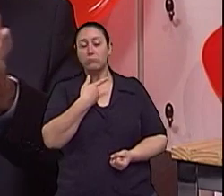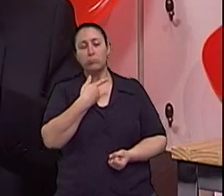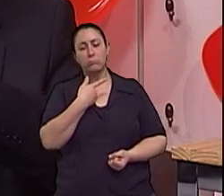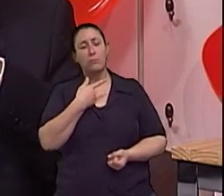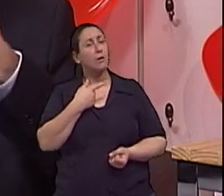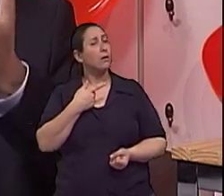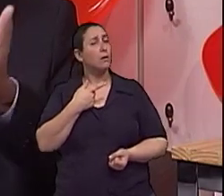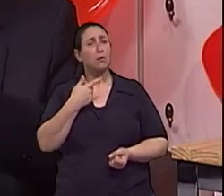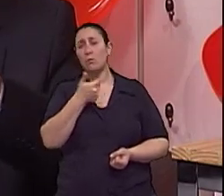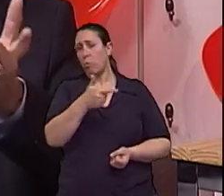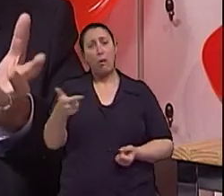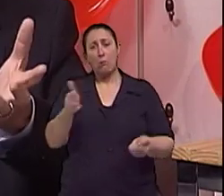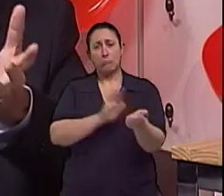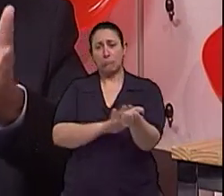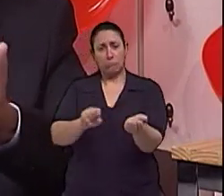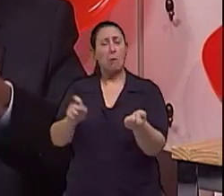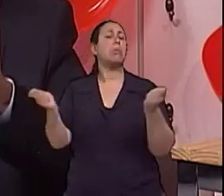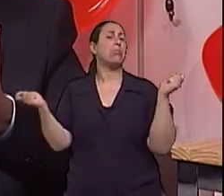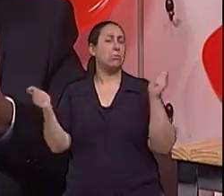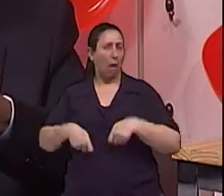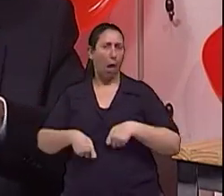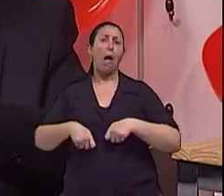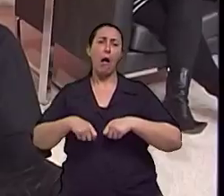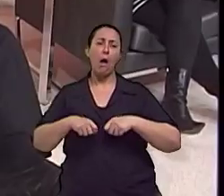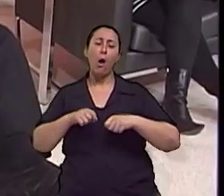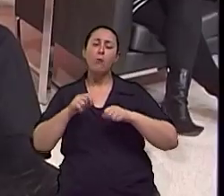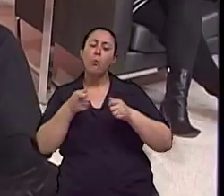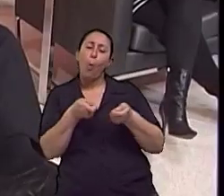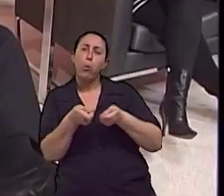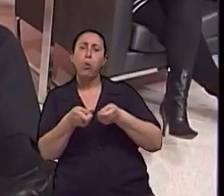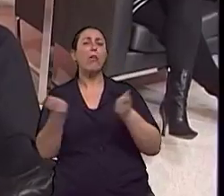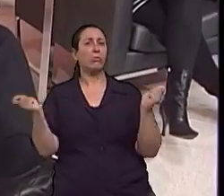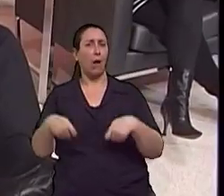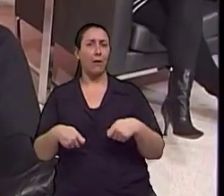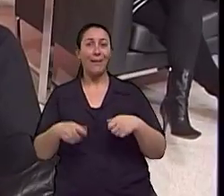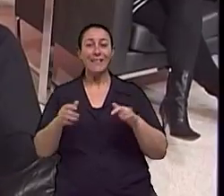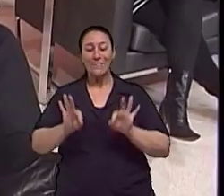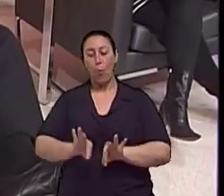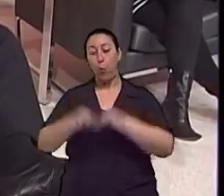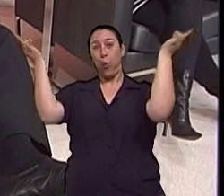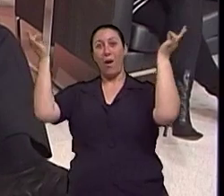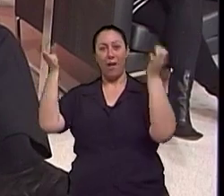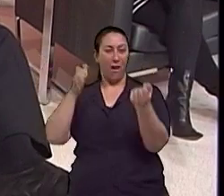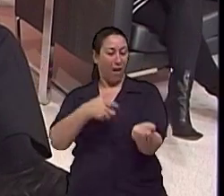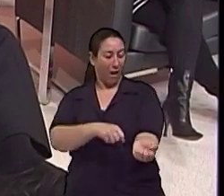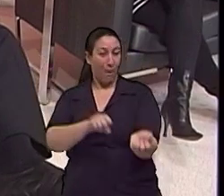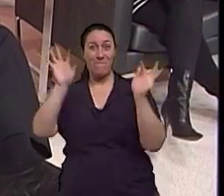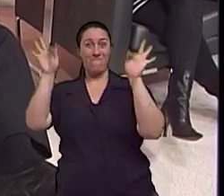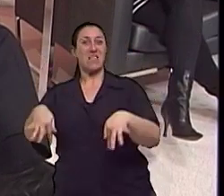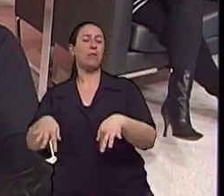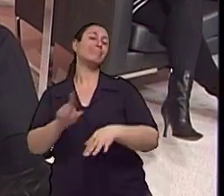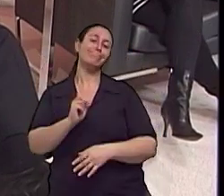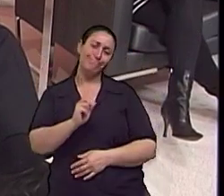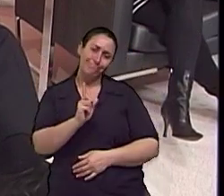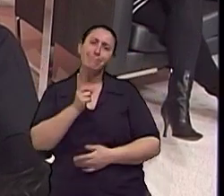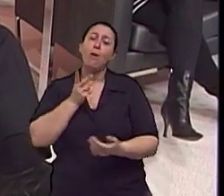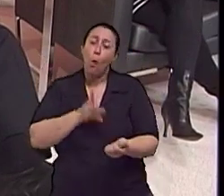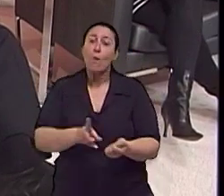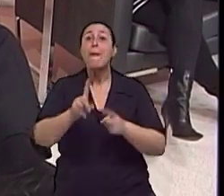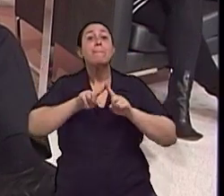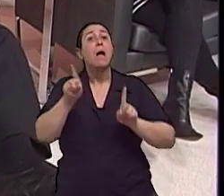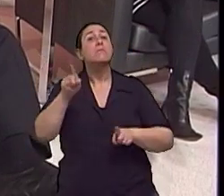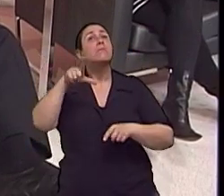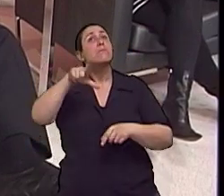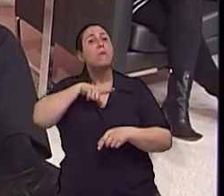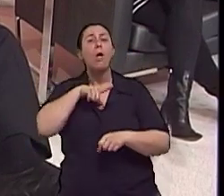não existe hipertensão que não possa ser tratada. Controlada. Controlada, exatamente. Então, isso é fundamental para a gente. Porque, assim, a grande maioria das